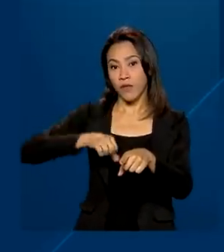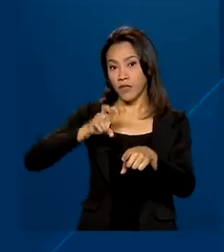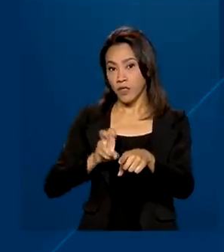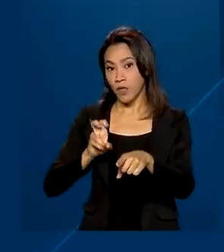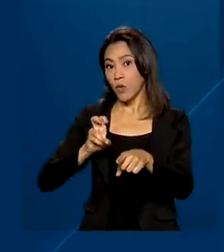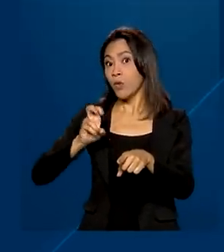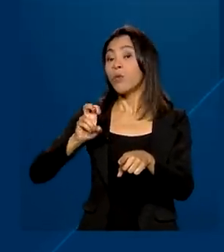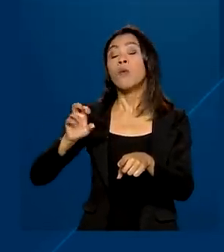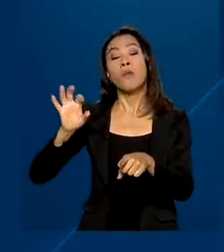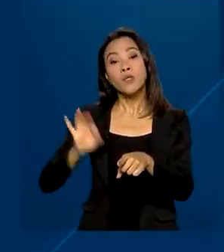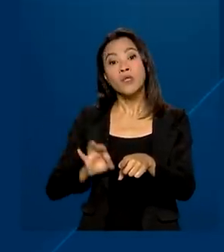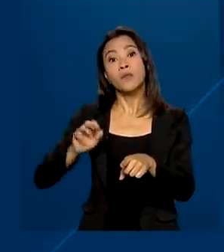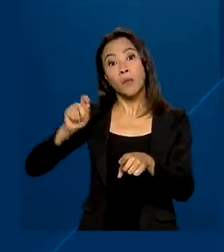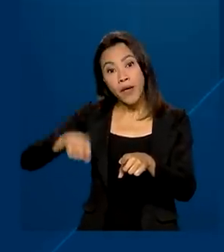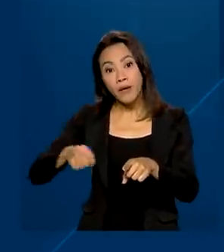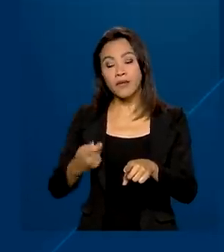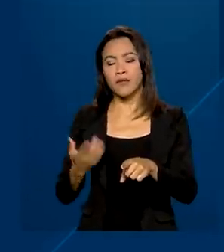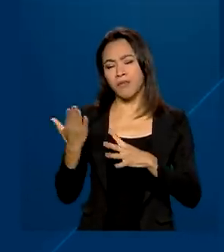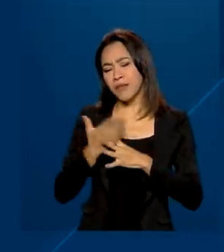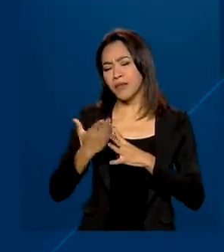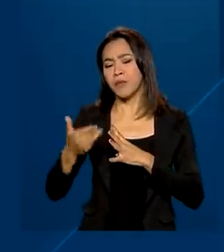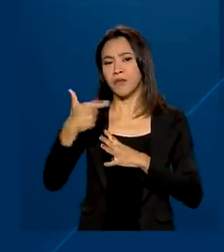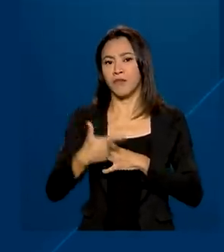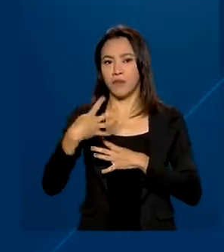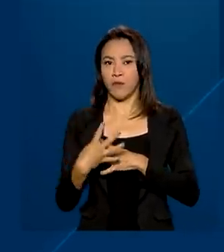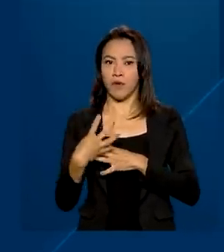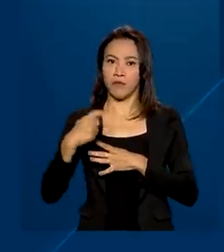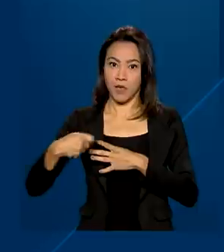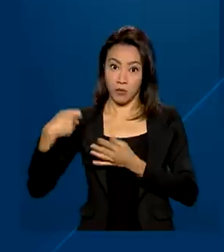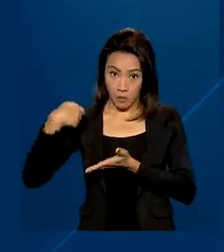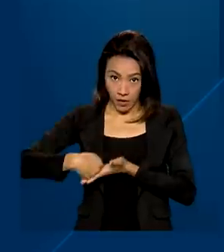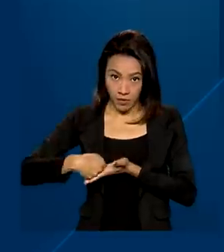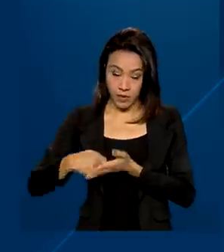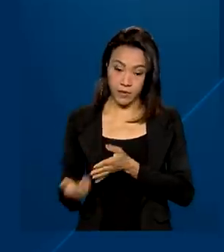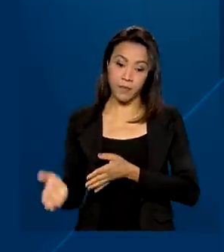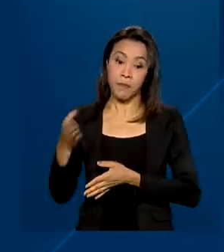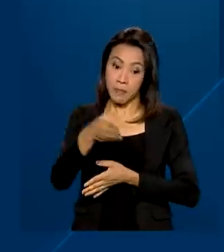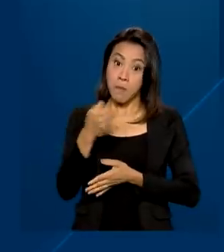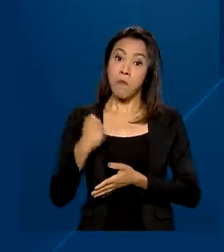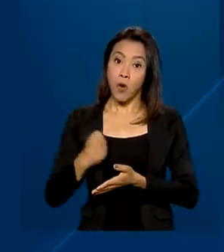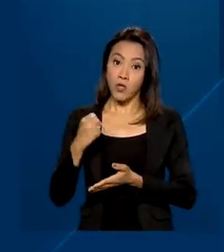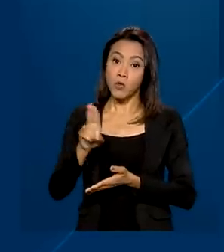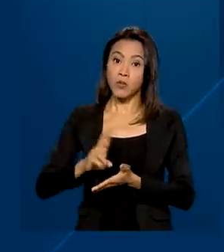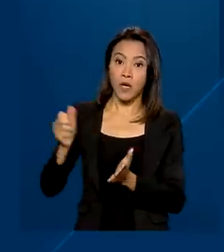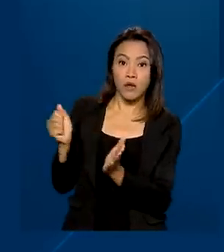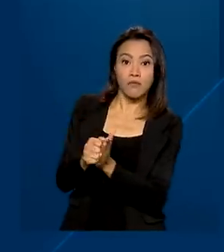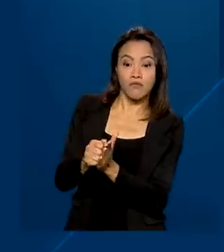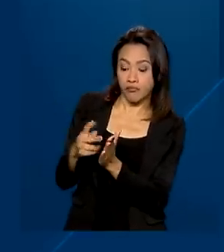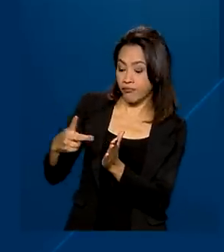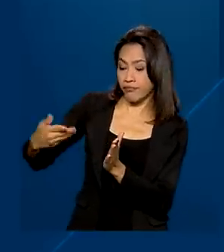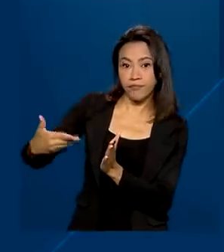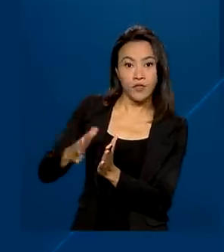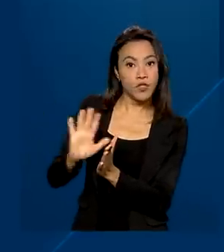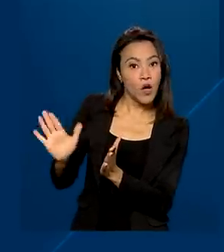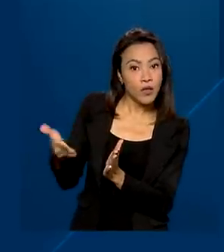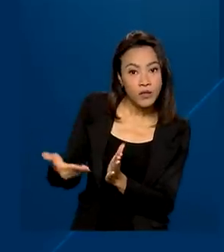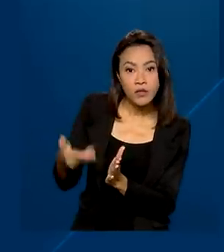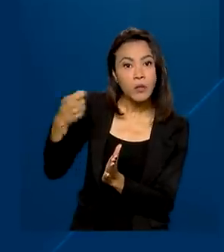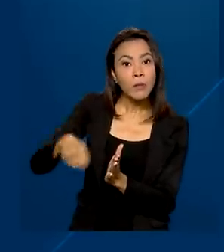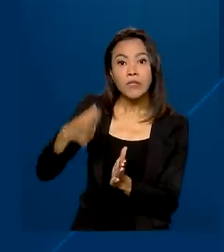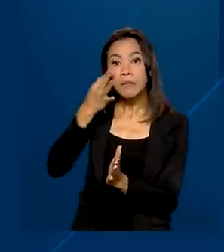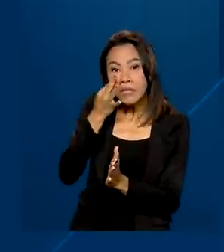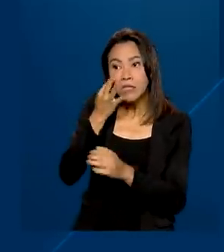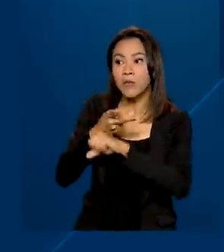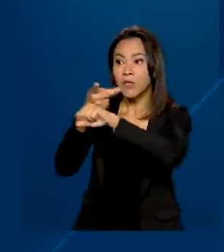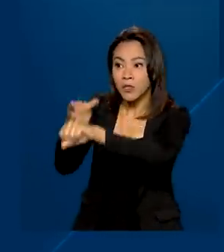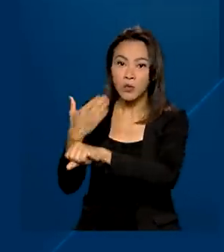mês e parcelamento em até 24 meses. Esse crédito pode ser contratado pelo aplicativo Caixa Tem, sem necessidade